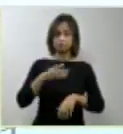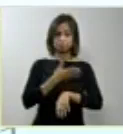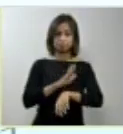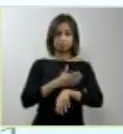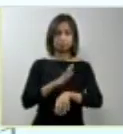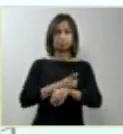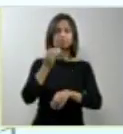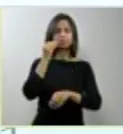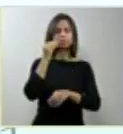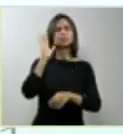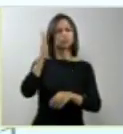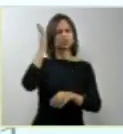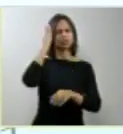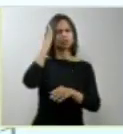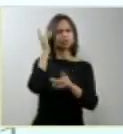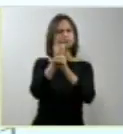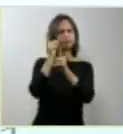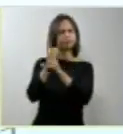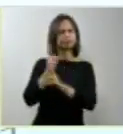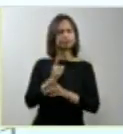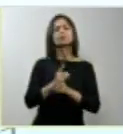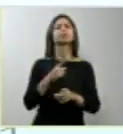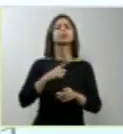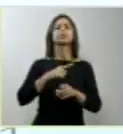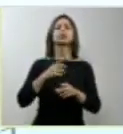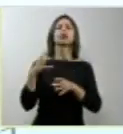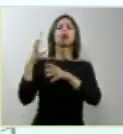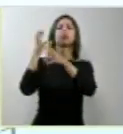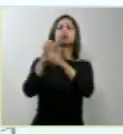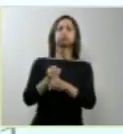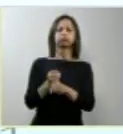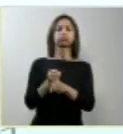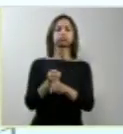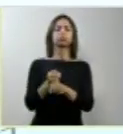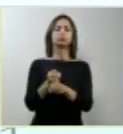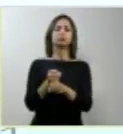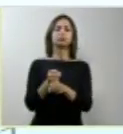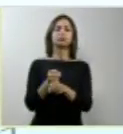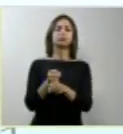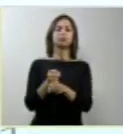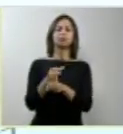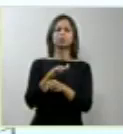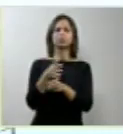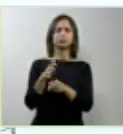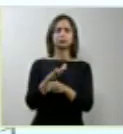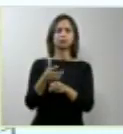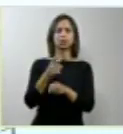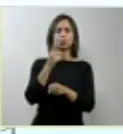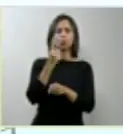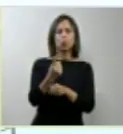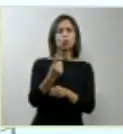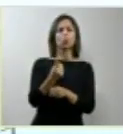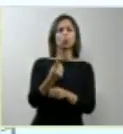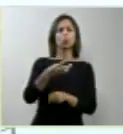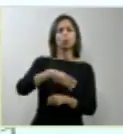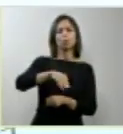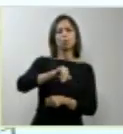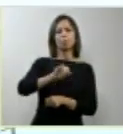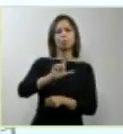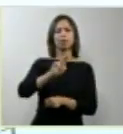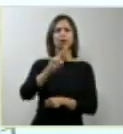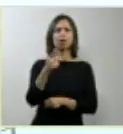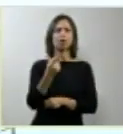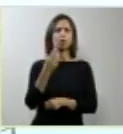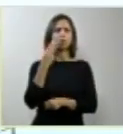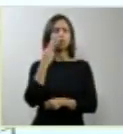cálculos bastante precisos, muito aproximados, por outro lado, de um milhão a um milhão e meio de